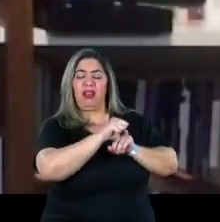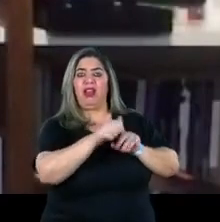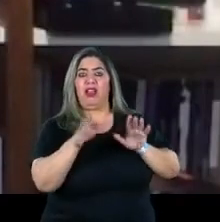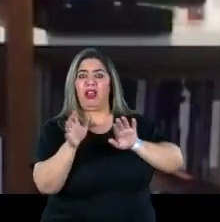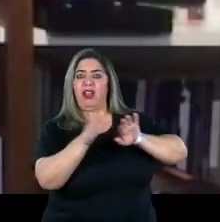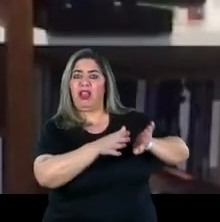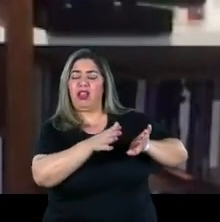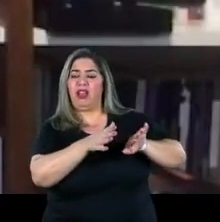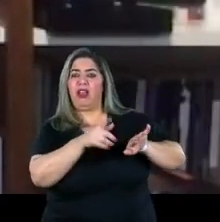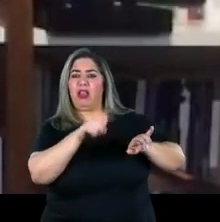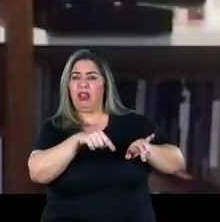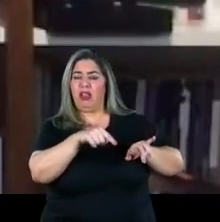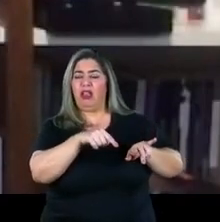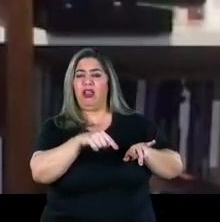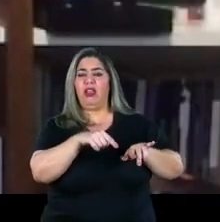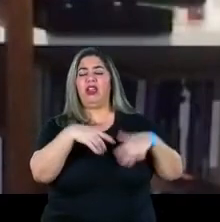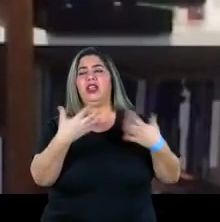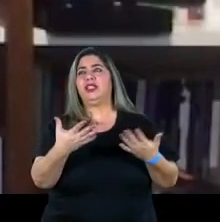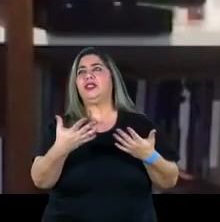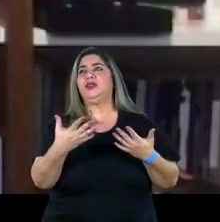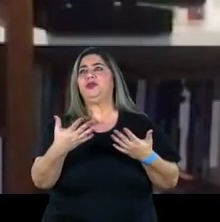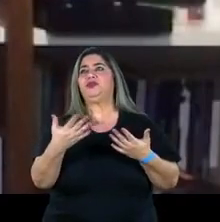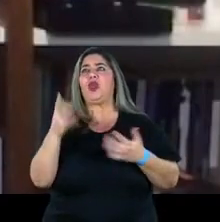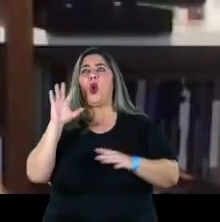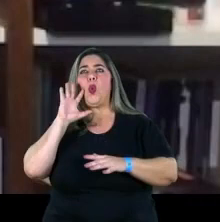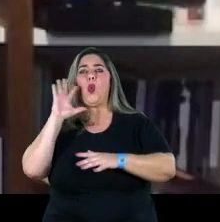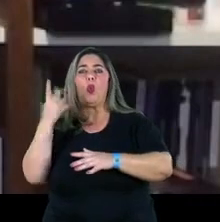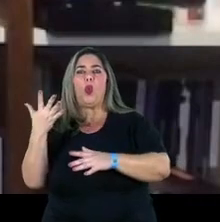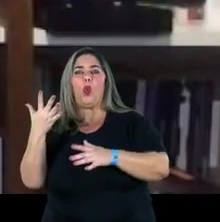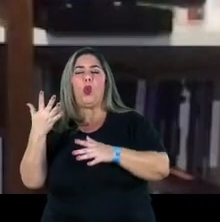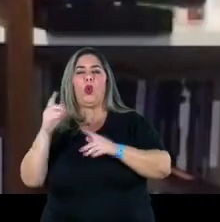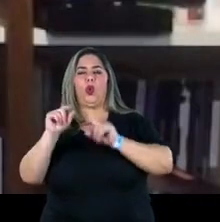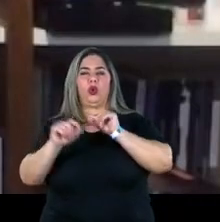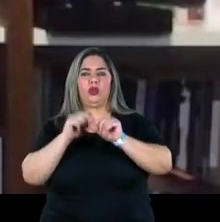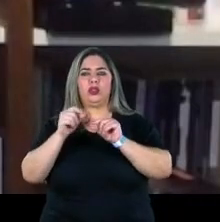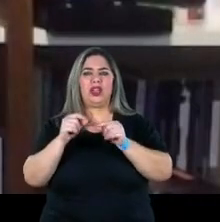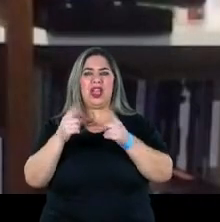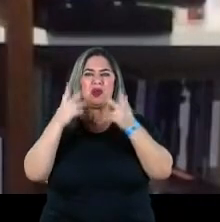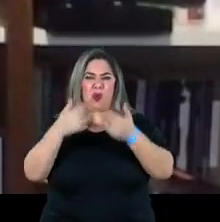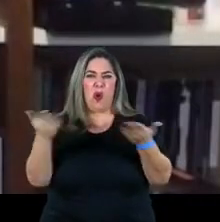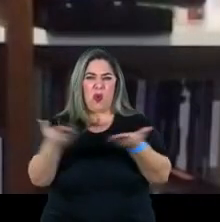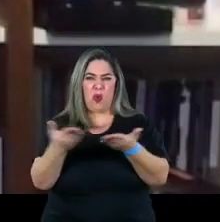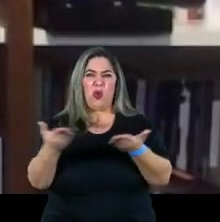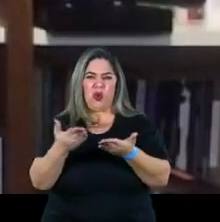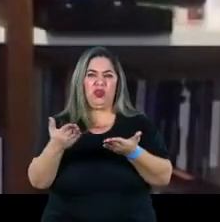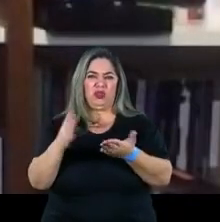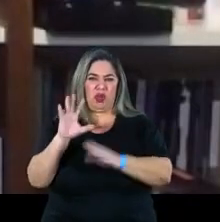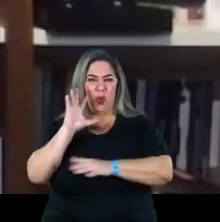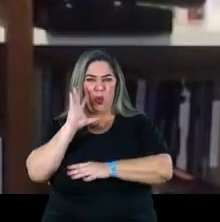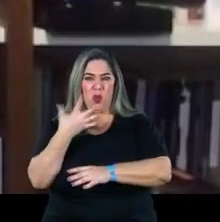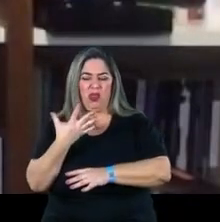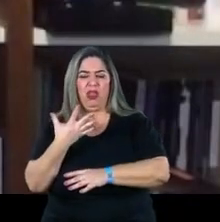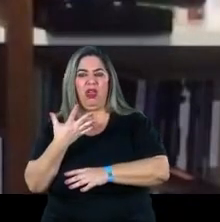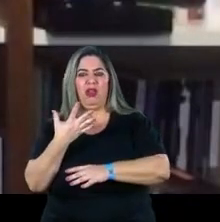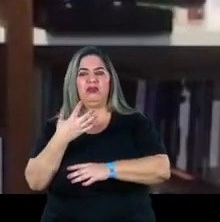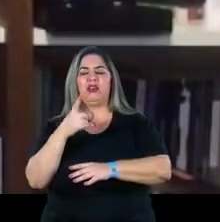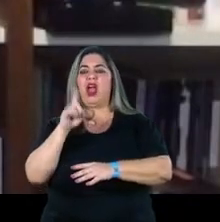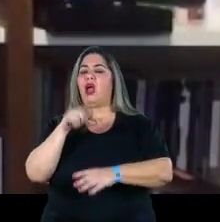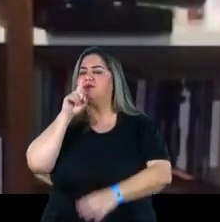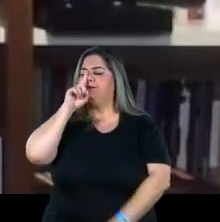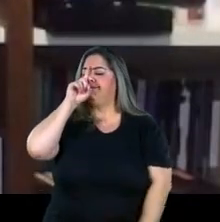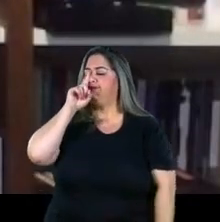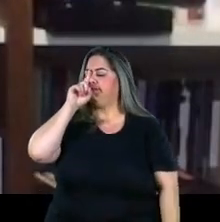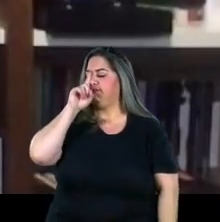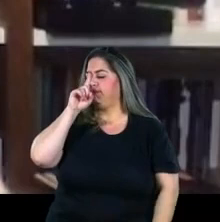isso de maneira, digamos, desconstruída do jeito que está sendo colocado hoje, é um risco